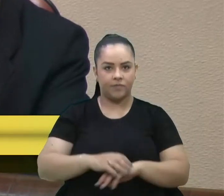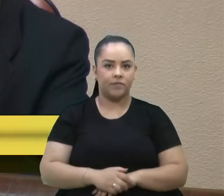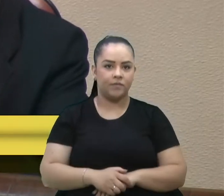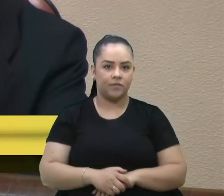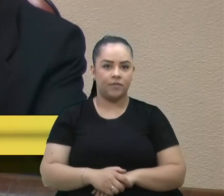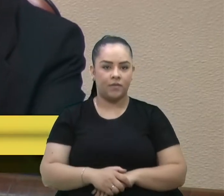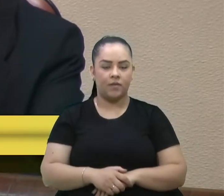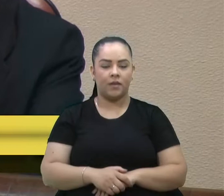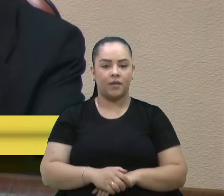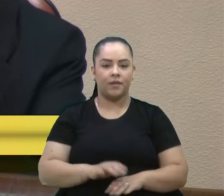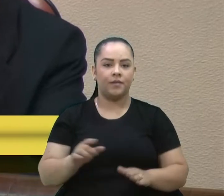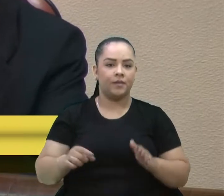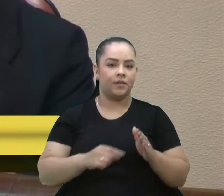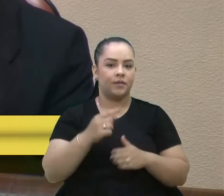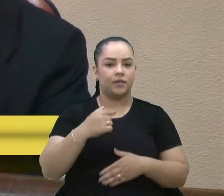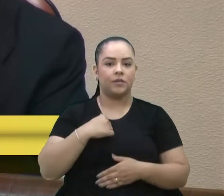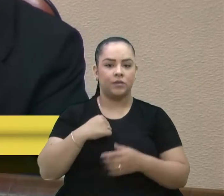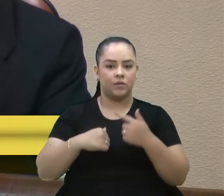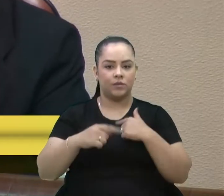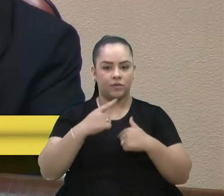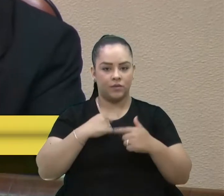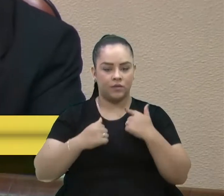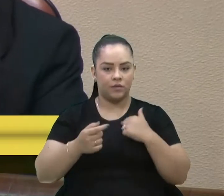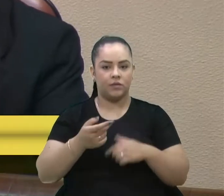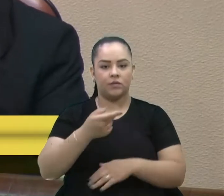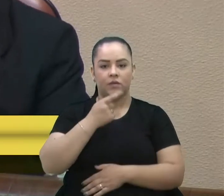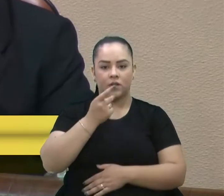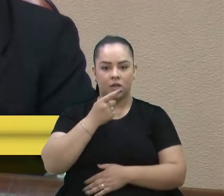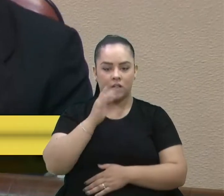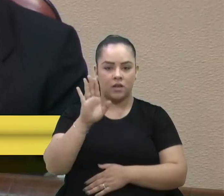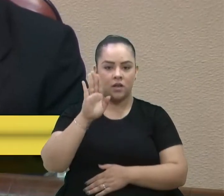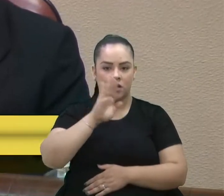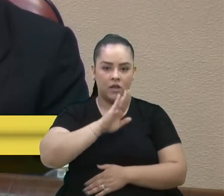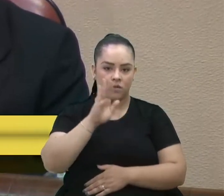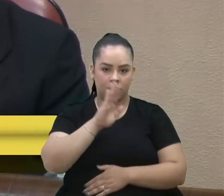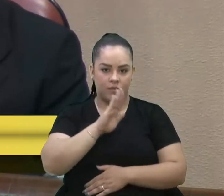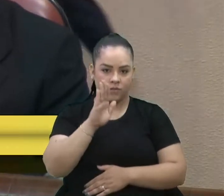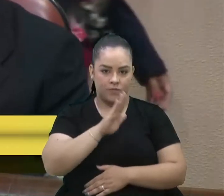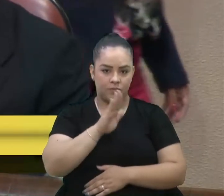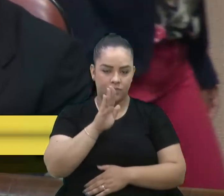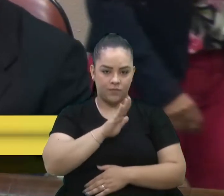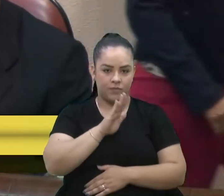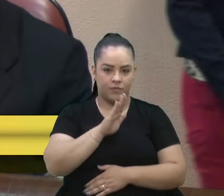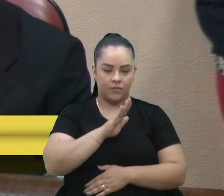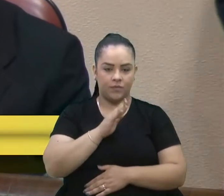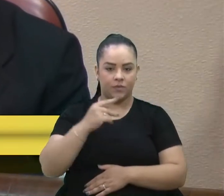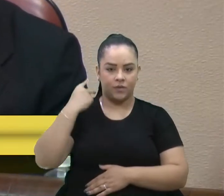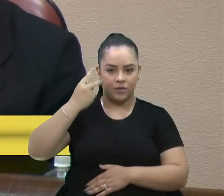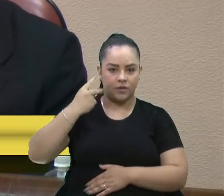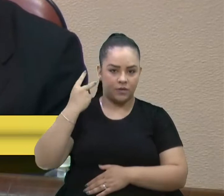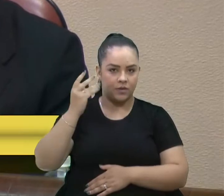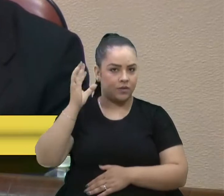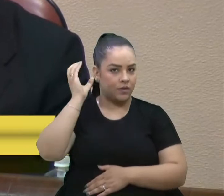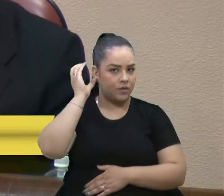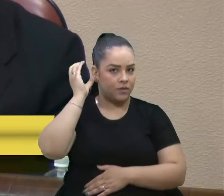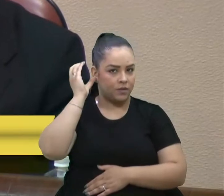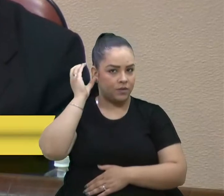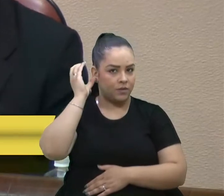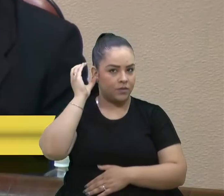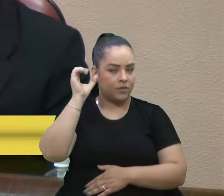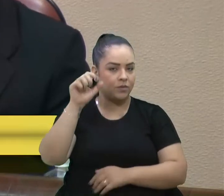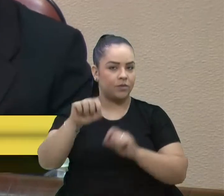E, primeiramente, eu gostaria de falar rapidamente, vereador Cadore, sobre a